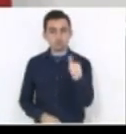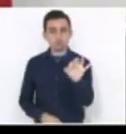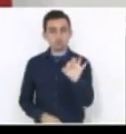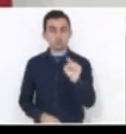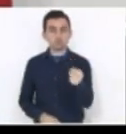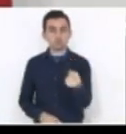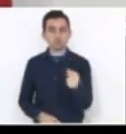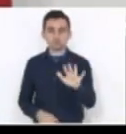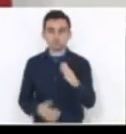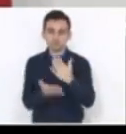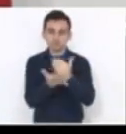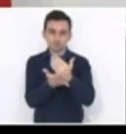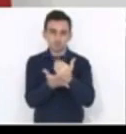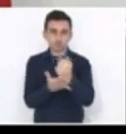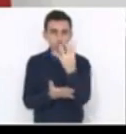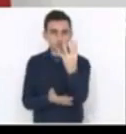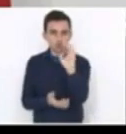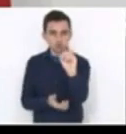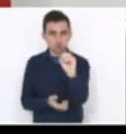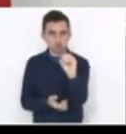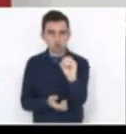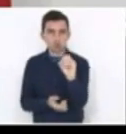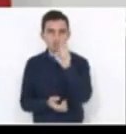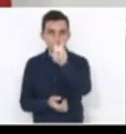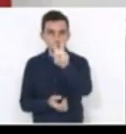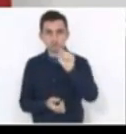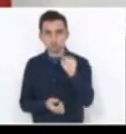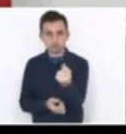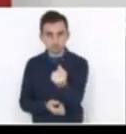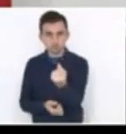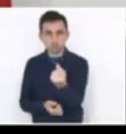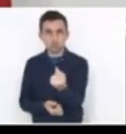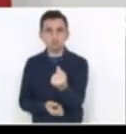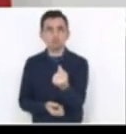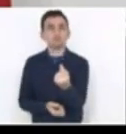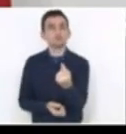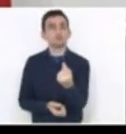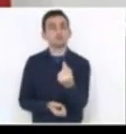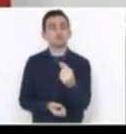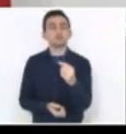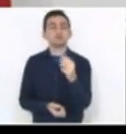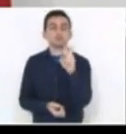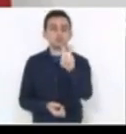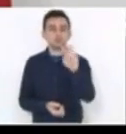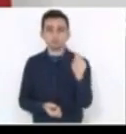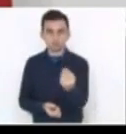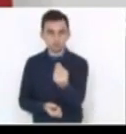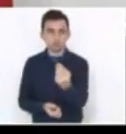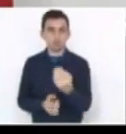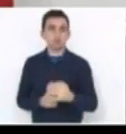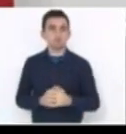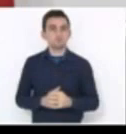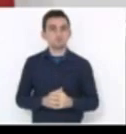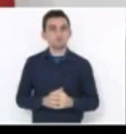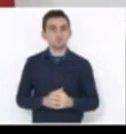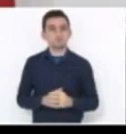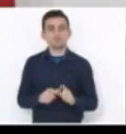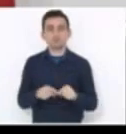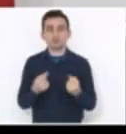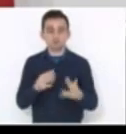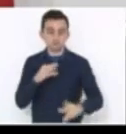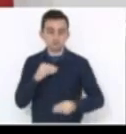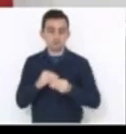40 dá um total de R 5,611,000 em emendas. Emendas não do